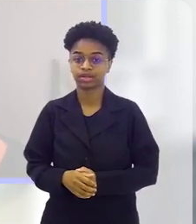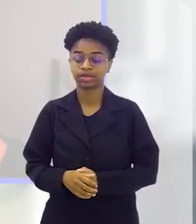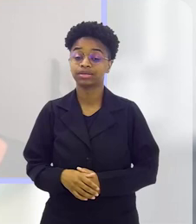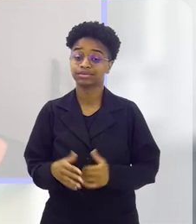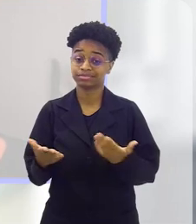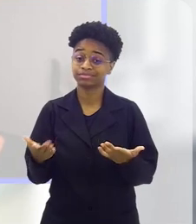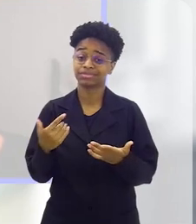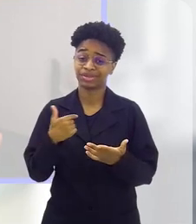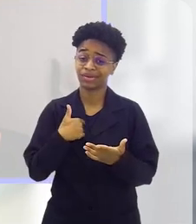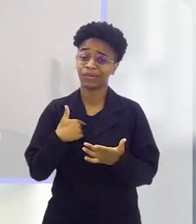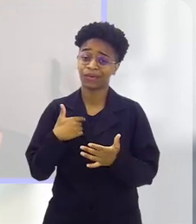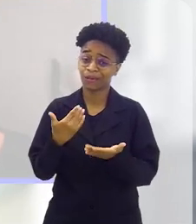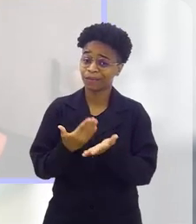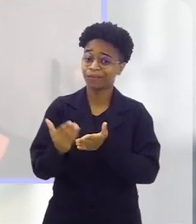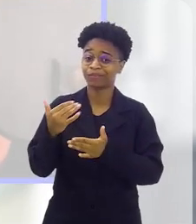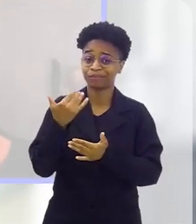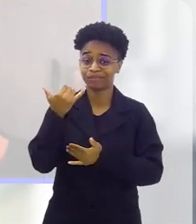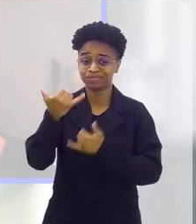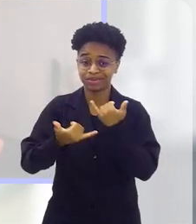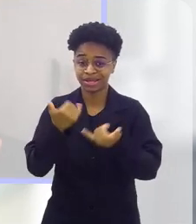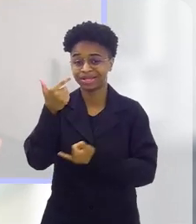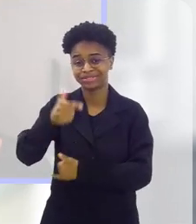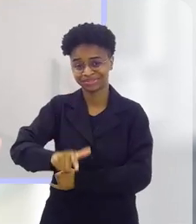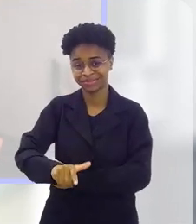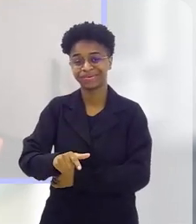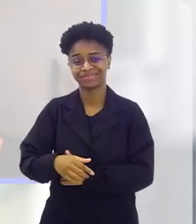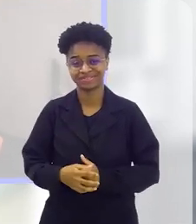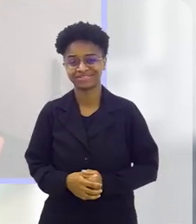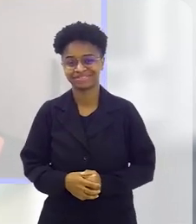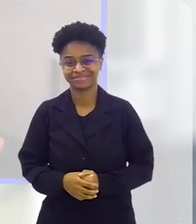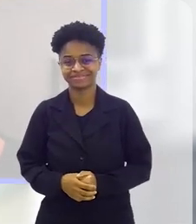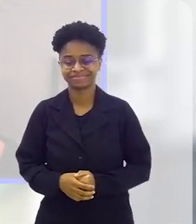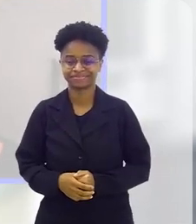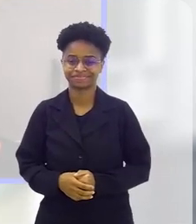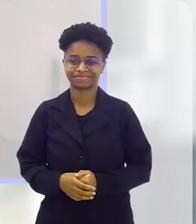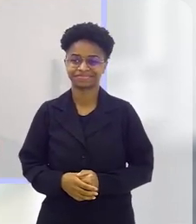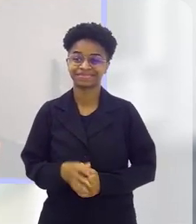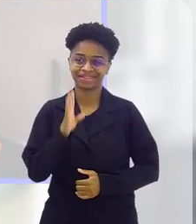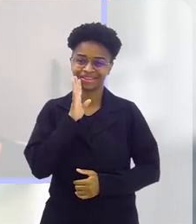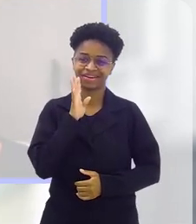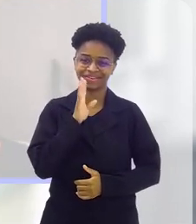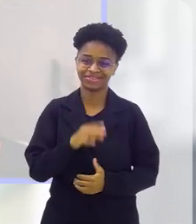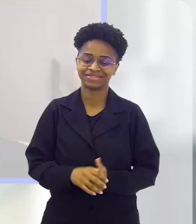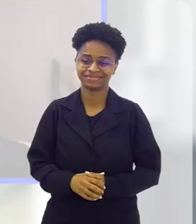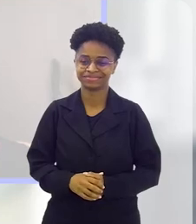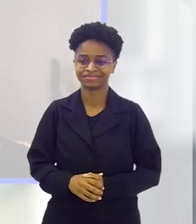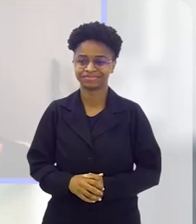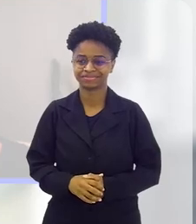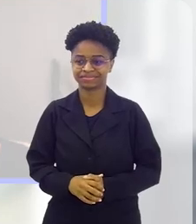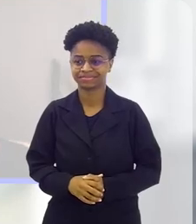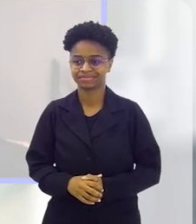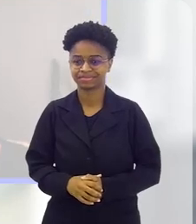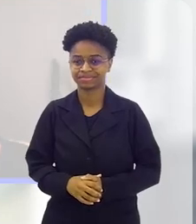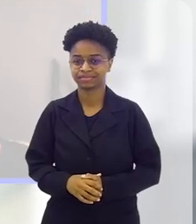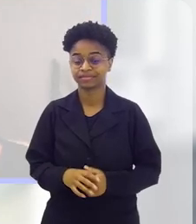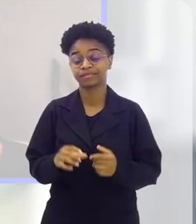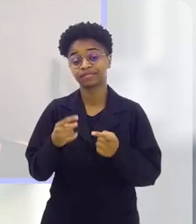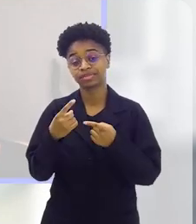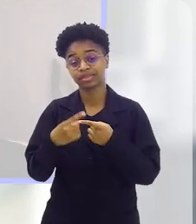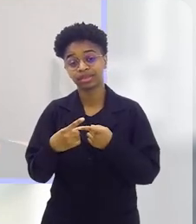E aí, voltei para o brincar, nessa faixa de área. muito legal. Pois é muito legal, assim.